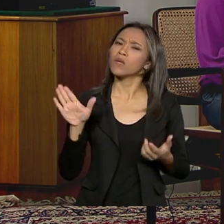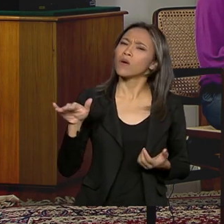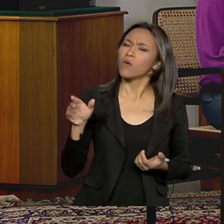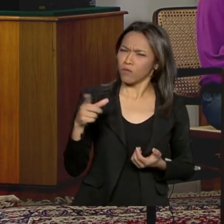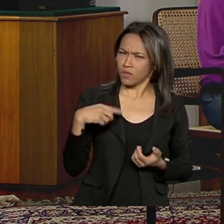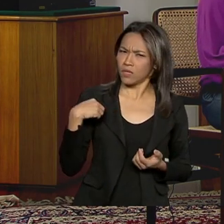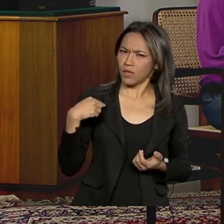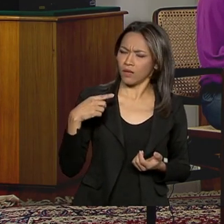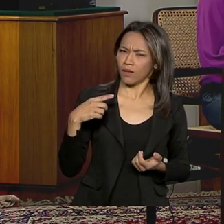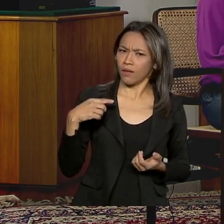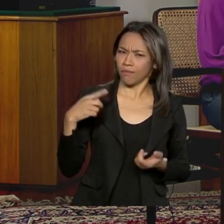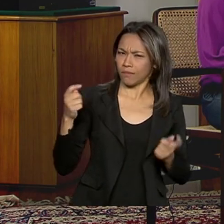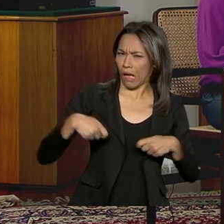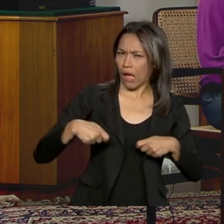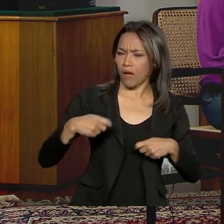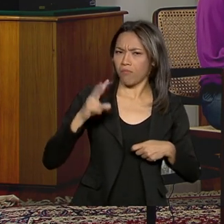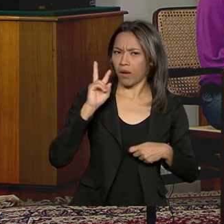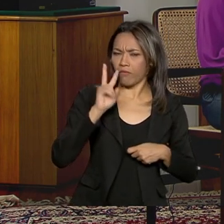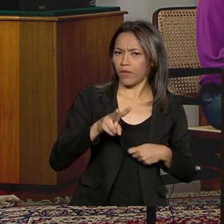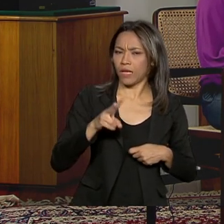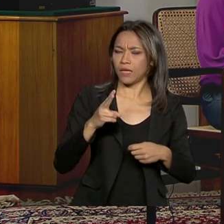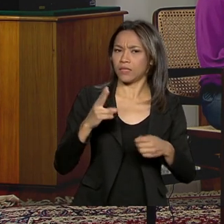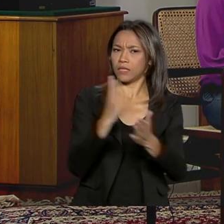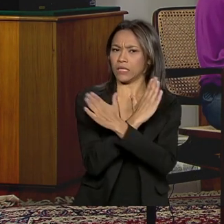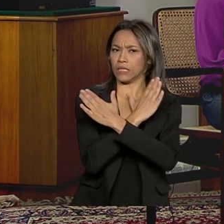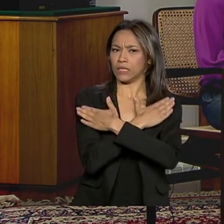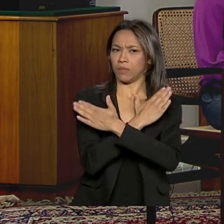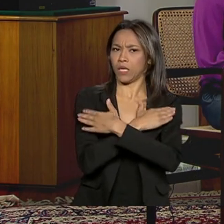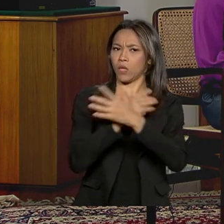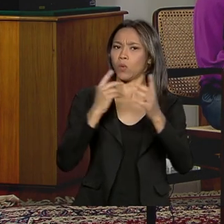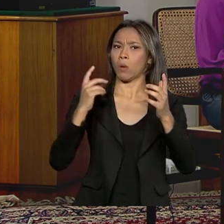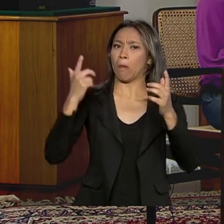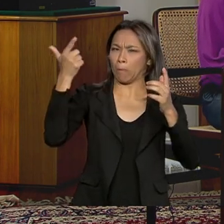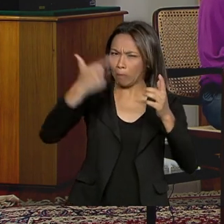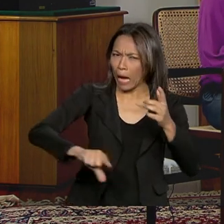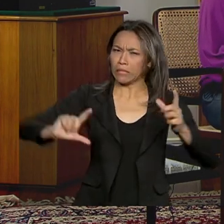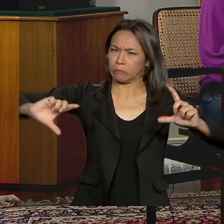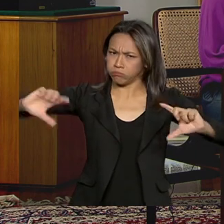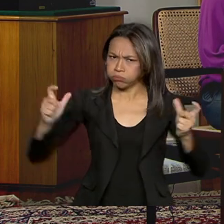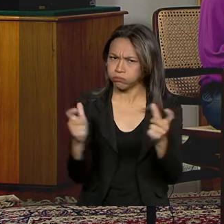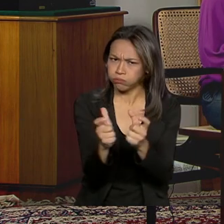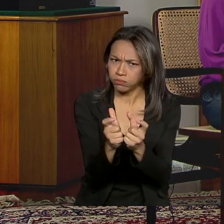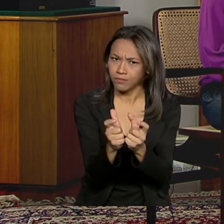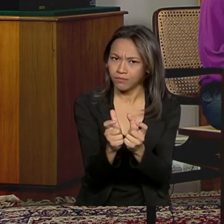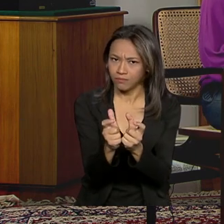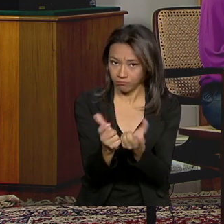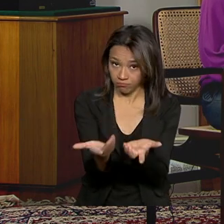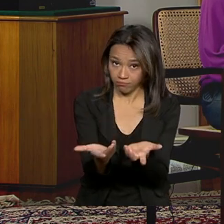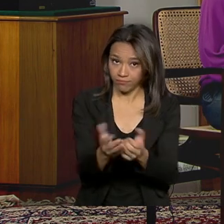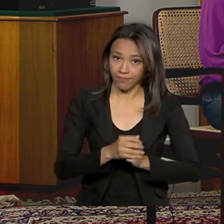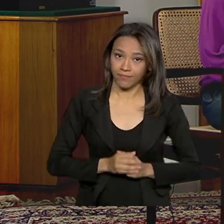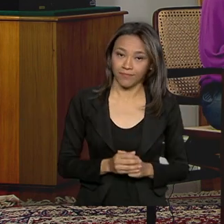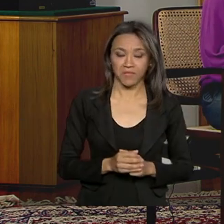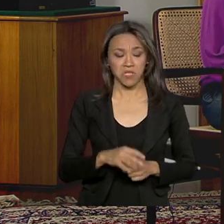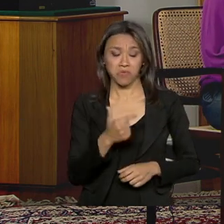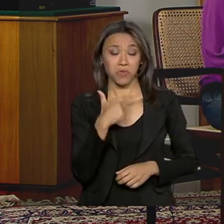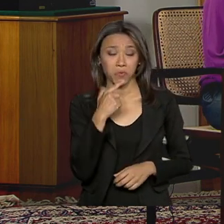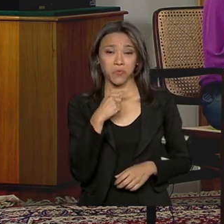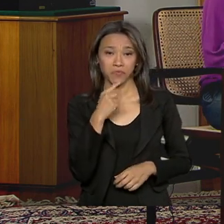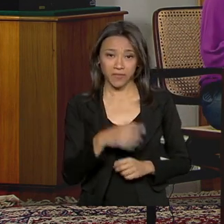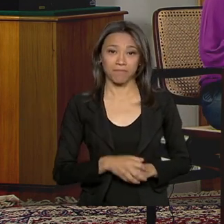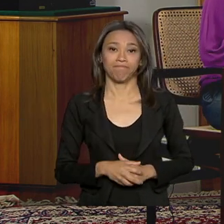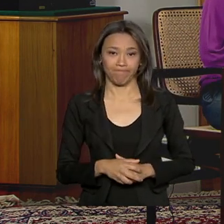possibilidade de a gente ver essa taxa de desemprego aparecer numa queda mais expressiva ano que vem? Eu não tenho nenhuma dúvida.